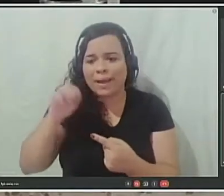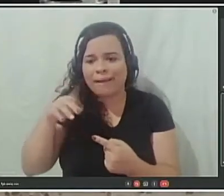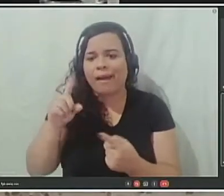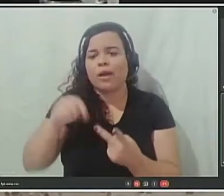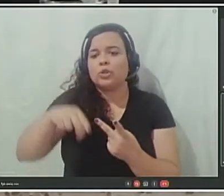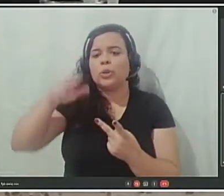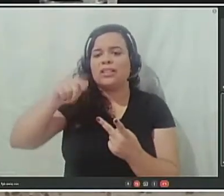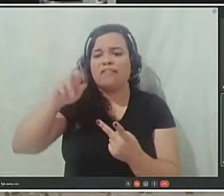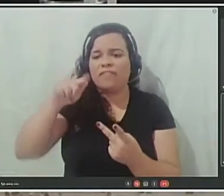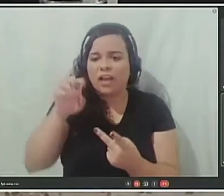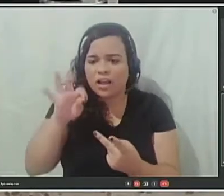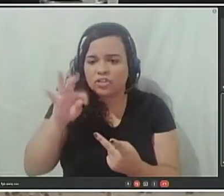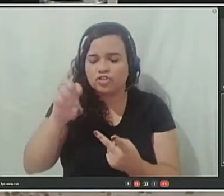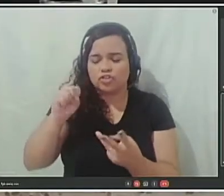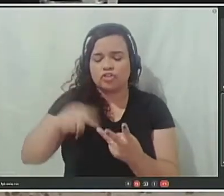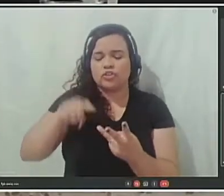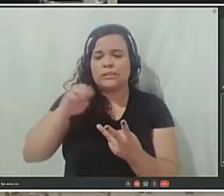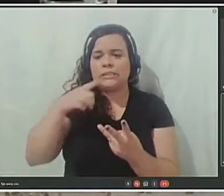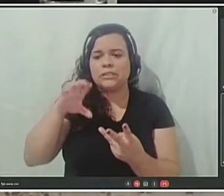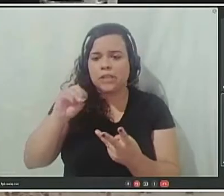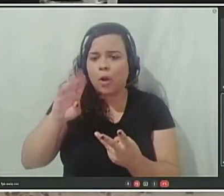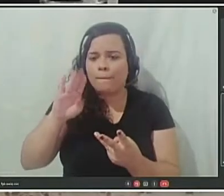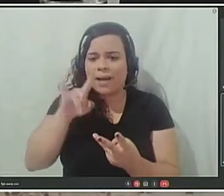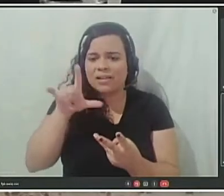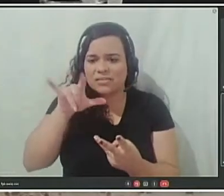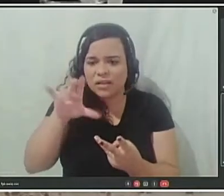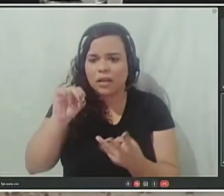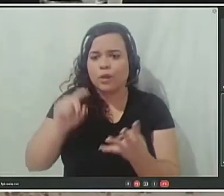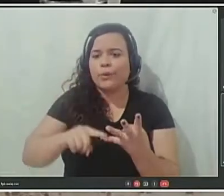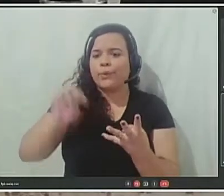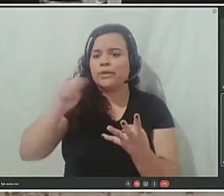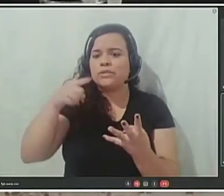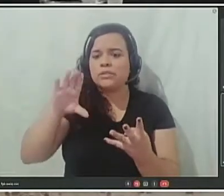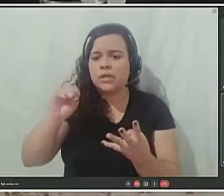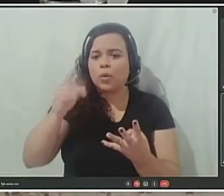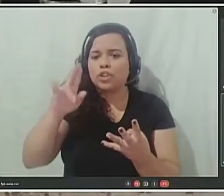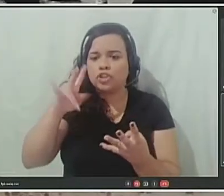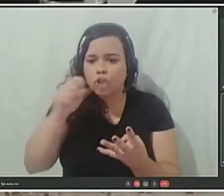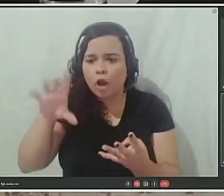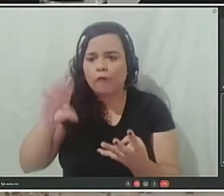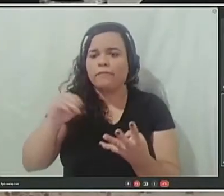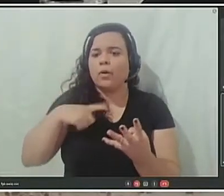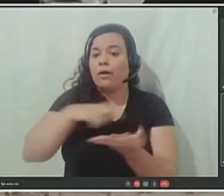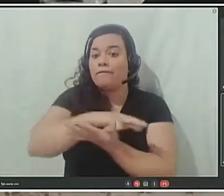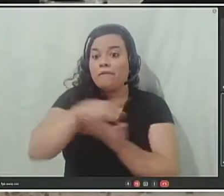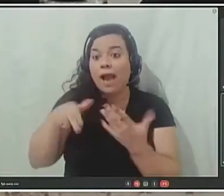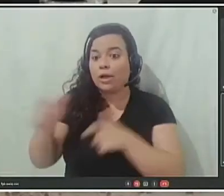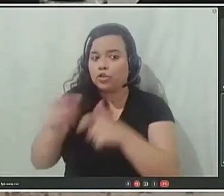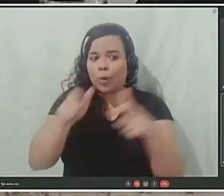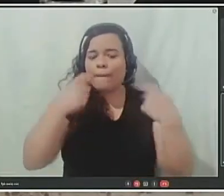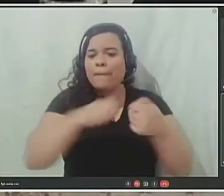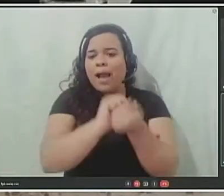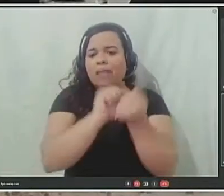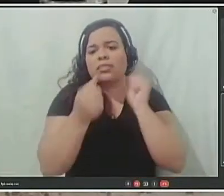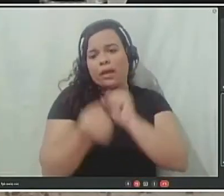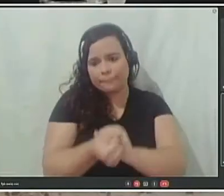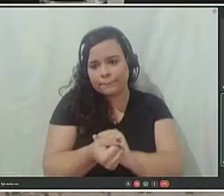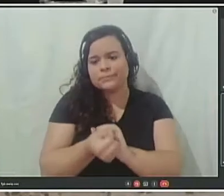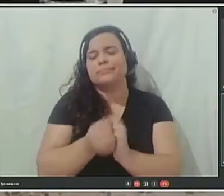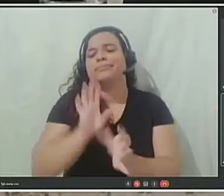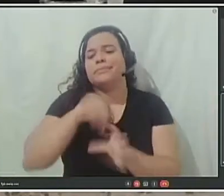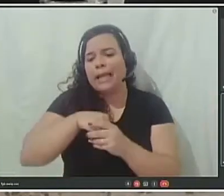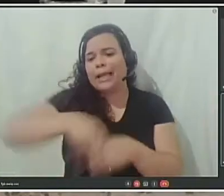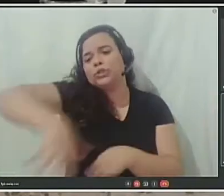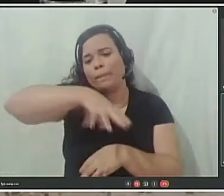Ponte Nova, uma série de bairros de São Cristóvão. Tem empresas que não vão poder fazer adequações dentro do novo plano